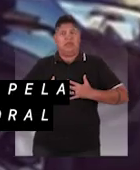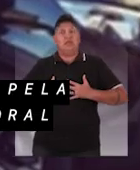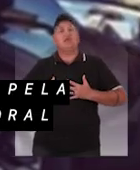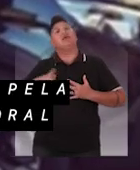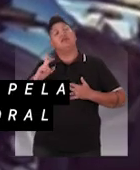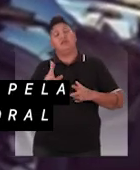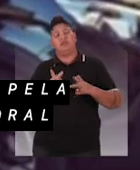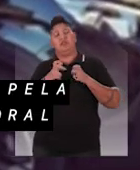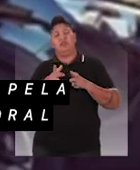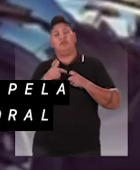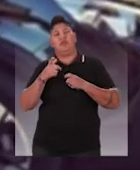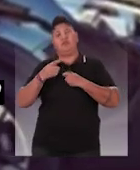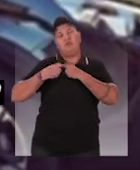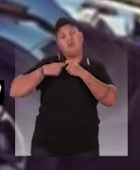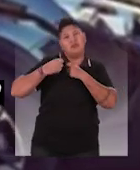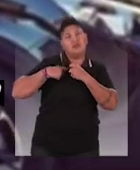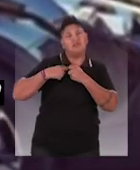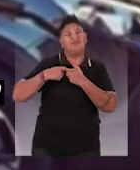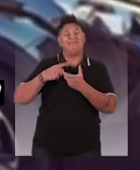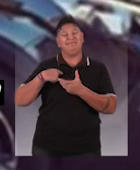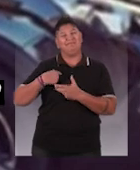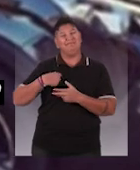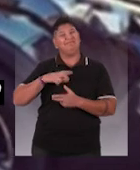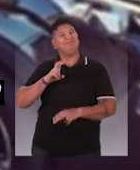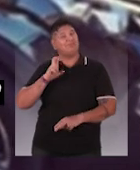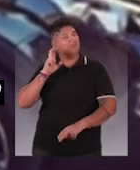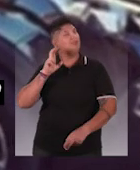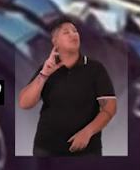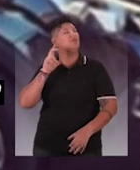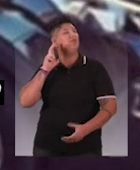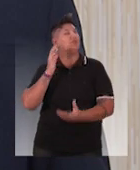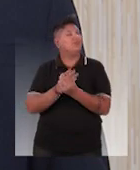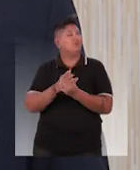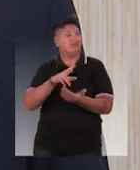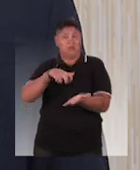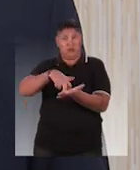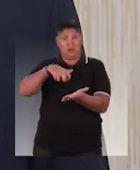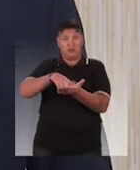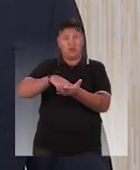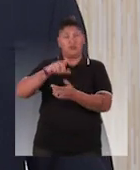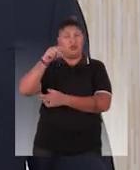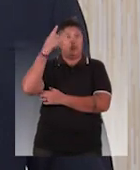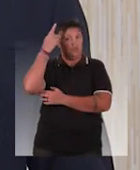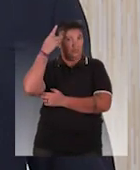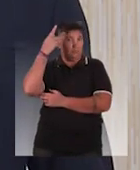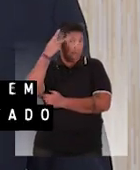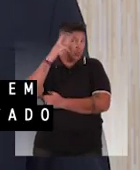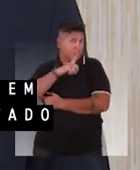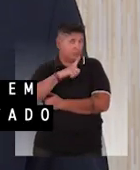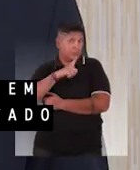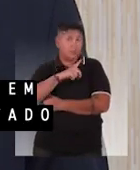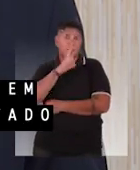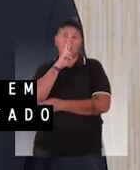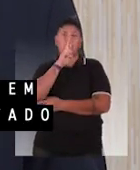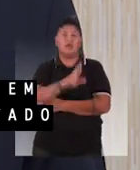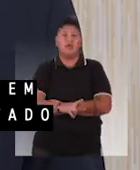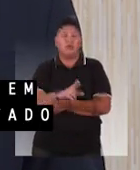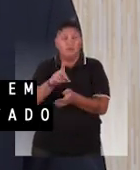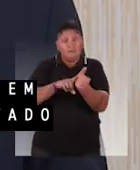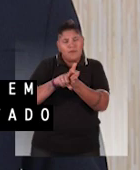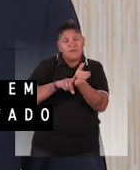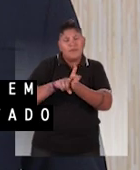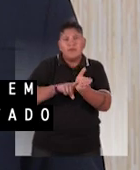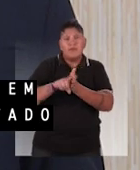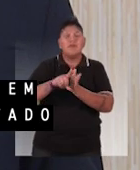transformação corporal era a exploração sexual. A sentença é da segunda vara do trabalho de Franca, em São